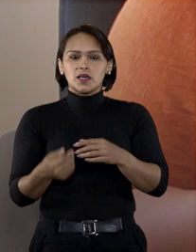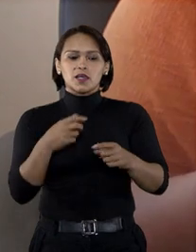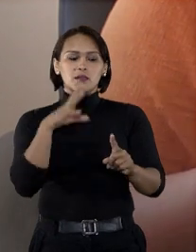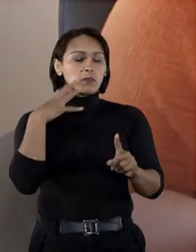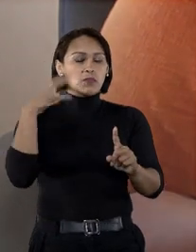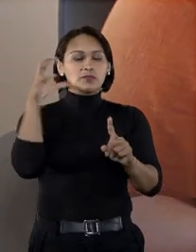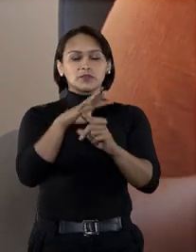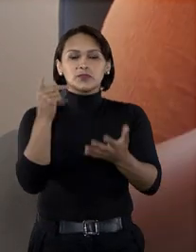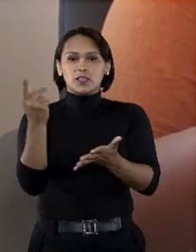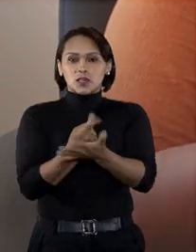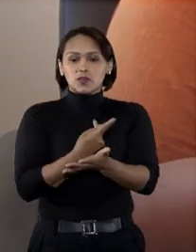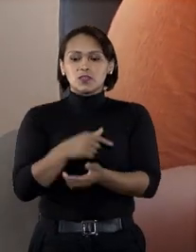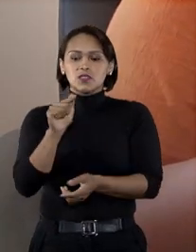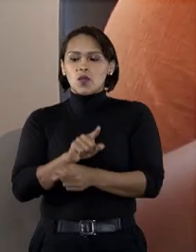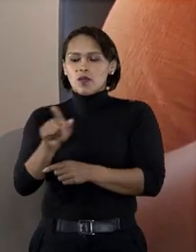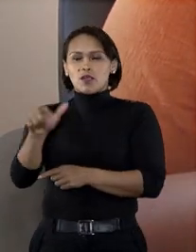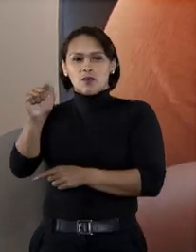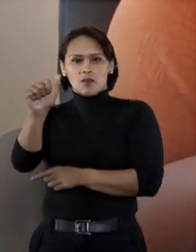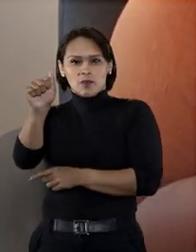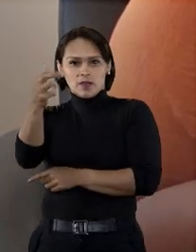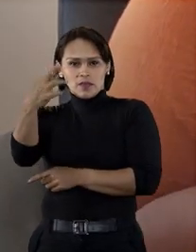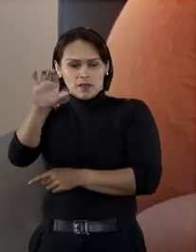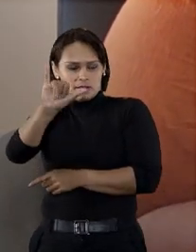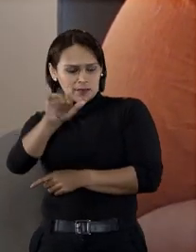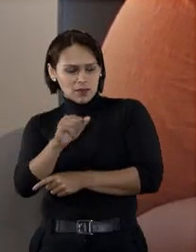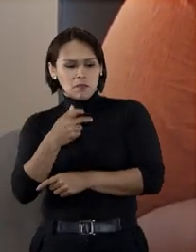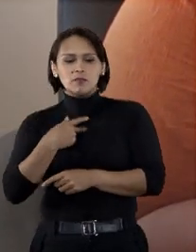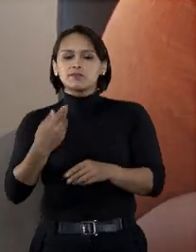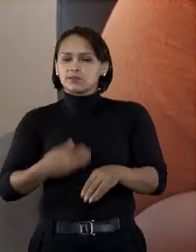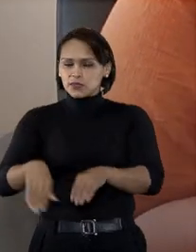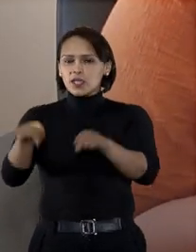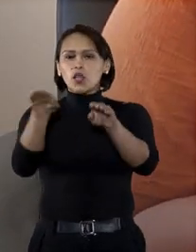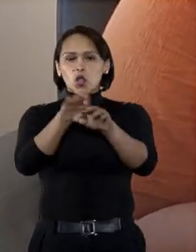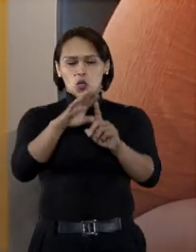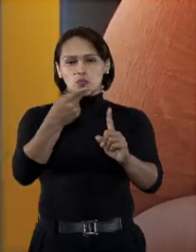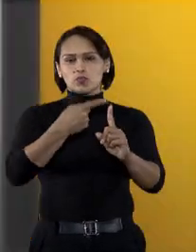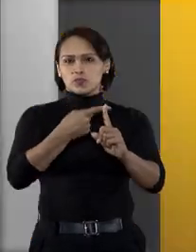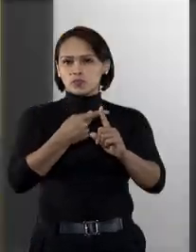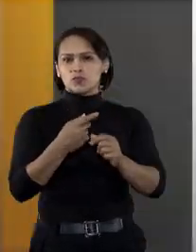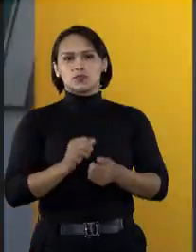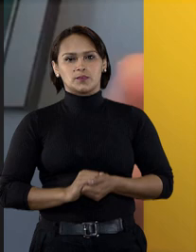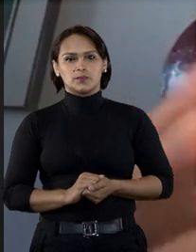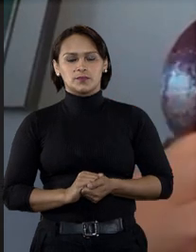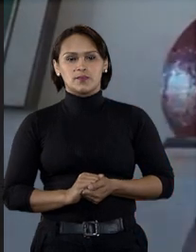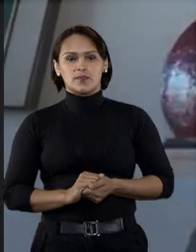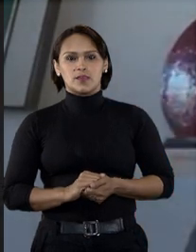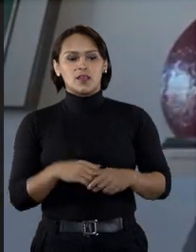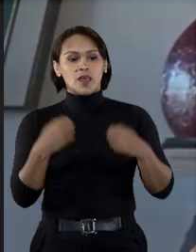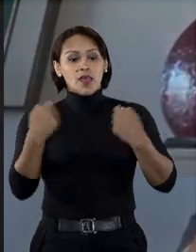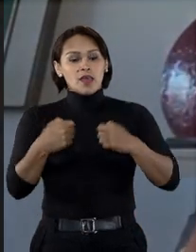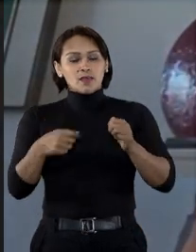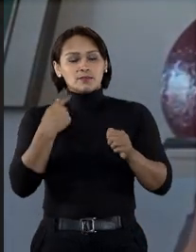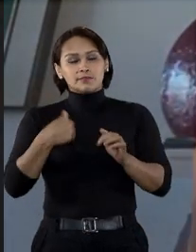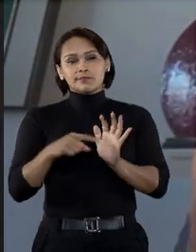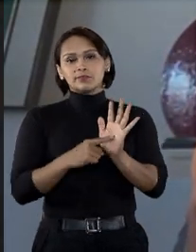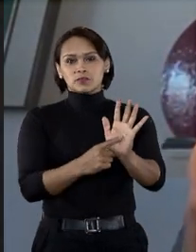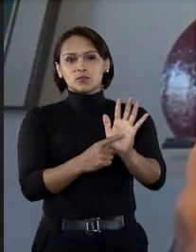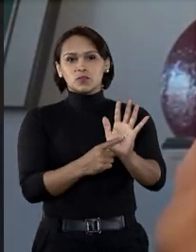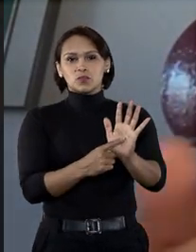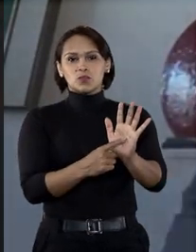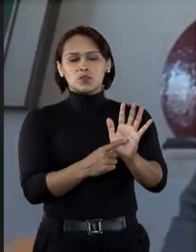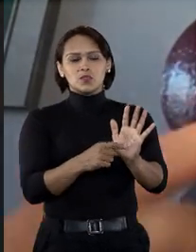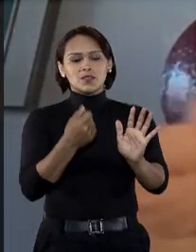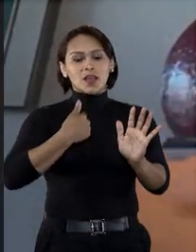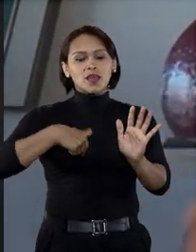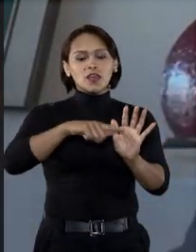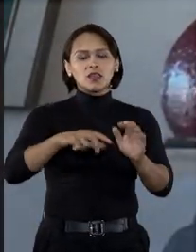prejudicado pelo fato, o gari, seja considerado consumidor por equiparação. Ele precisa demonstrar